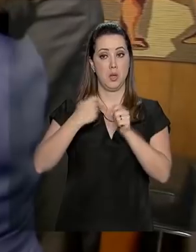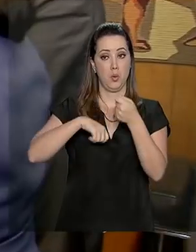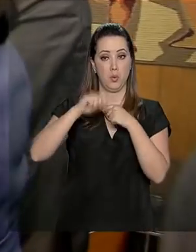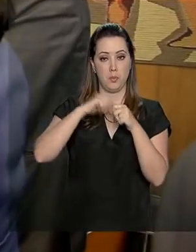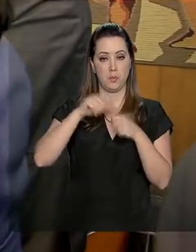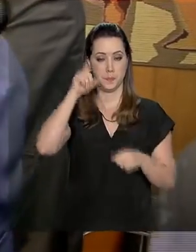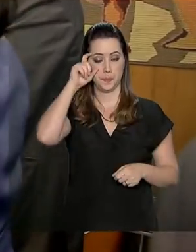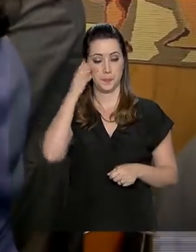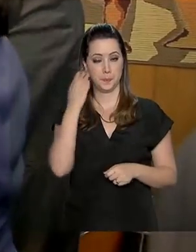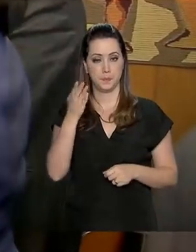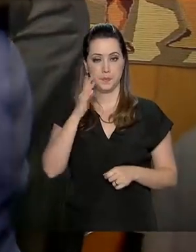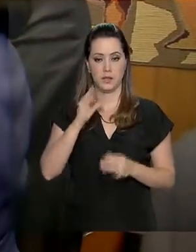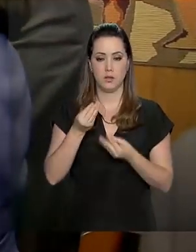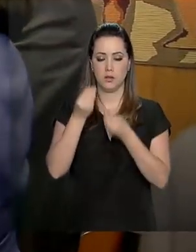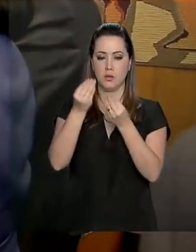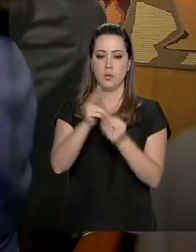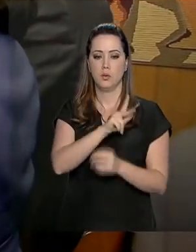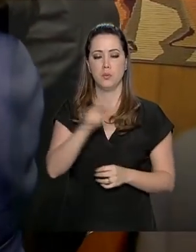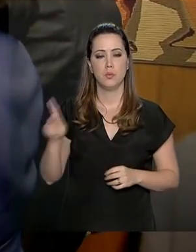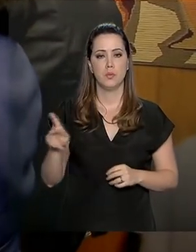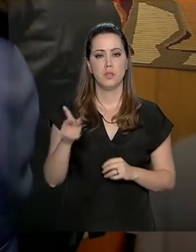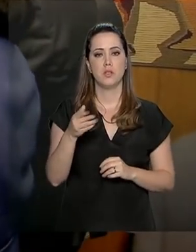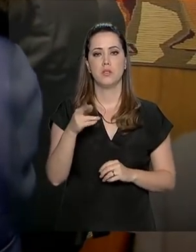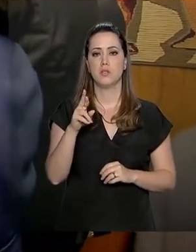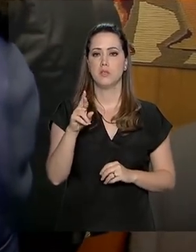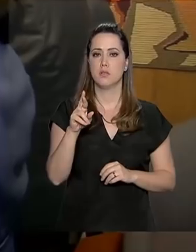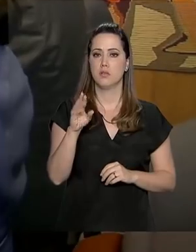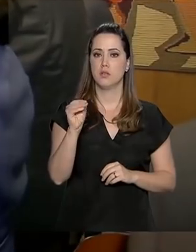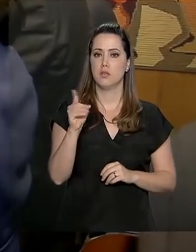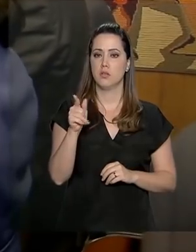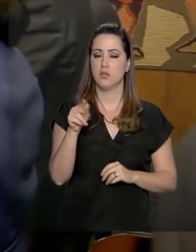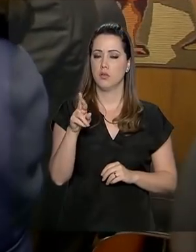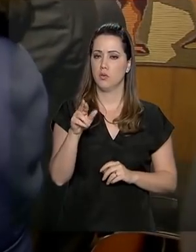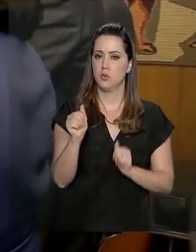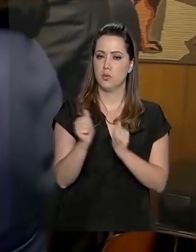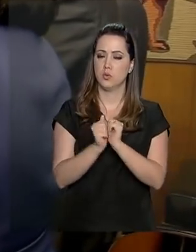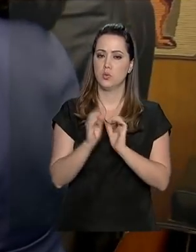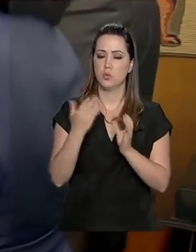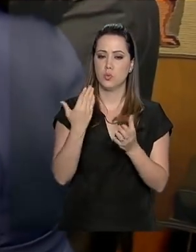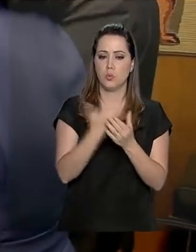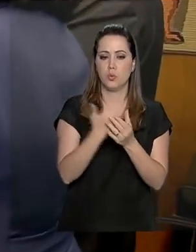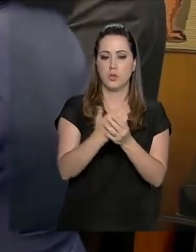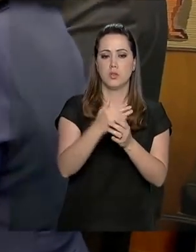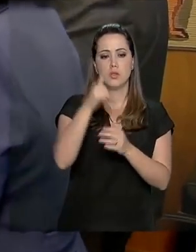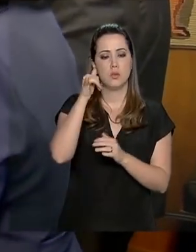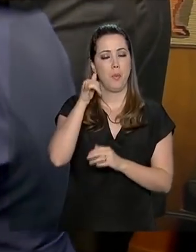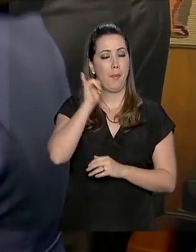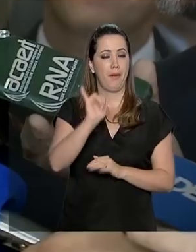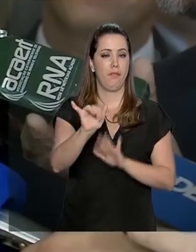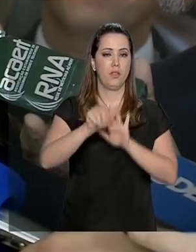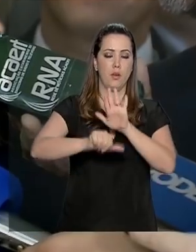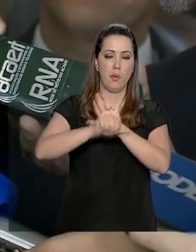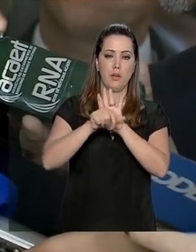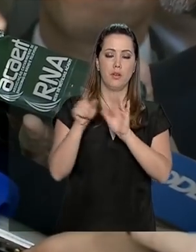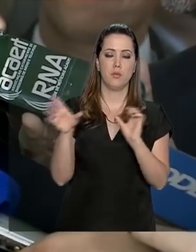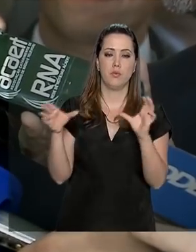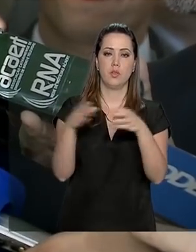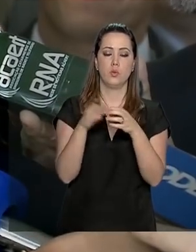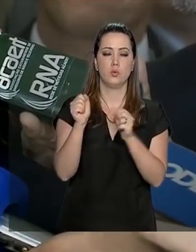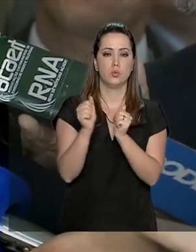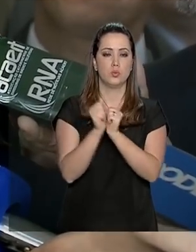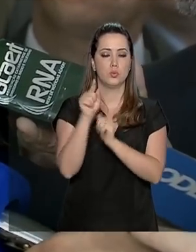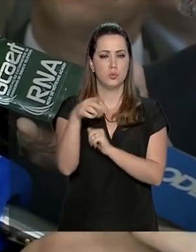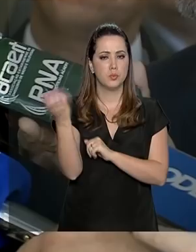Guedes. Moro entregou ao presidente da Câmara o pacote anticrime e destacou que, junto com os parlamentares, o governo federal